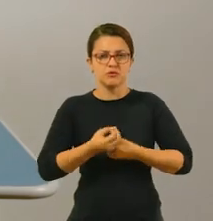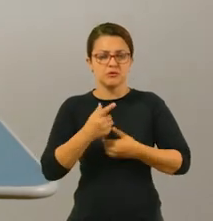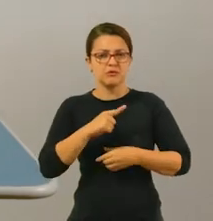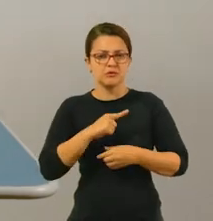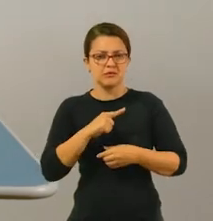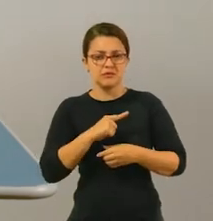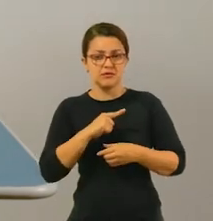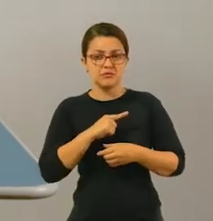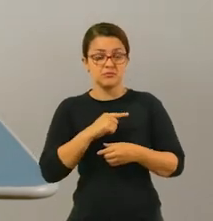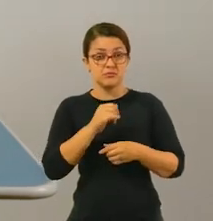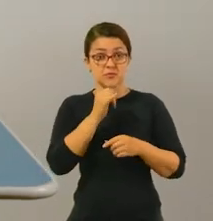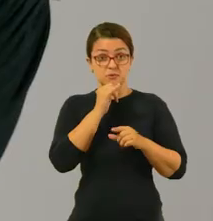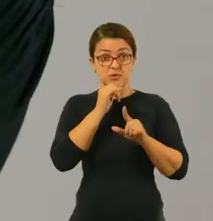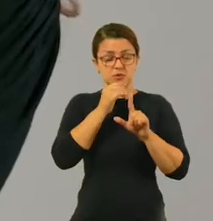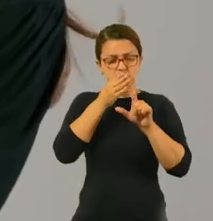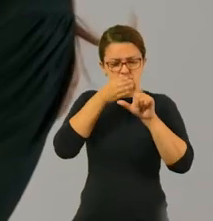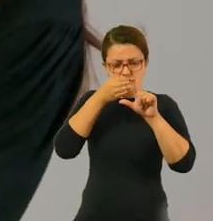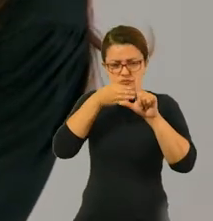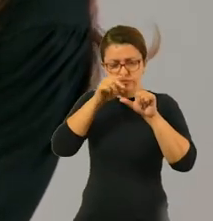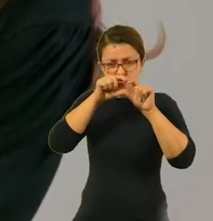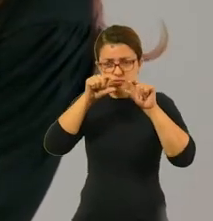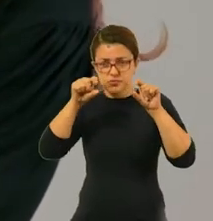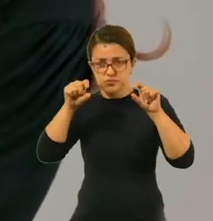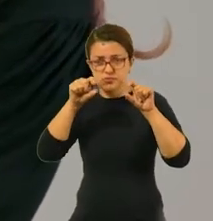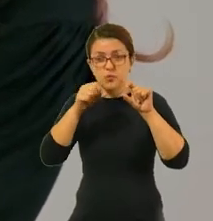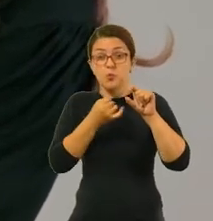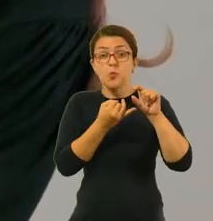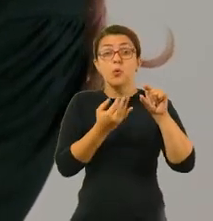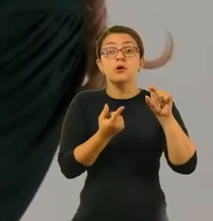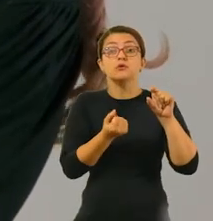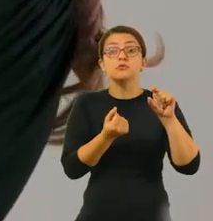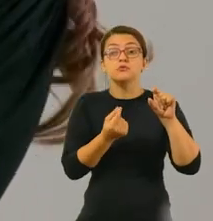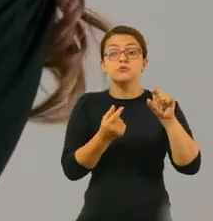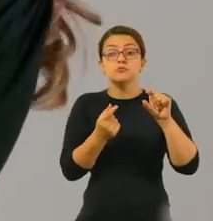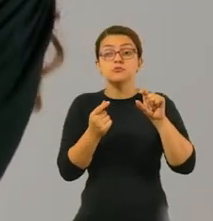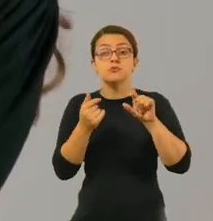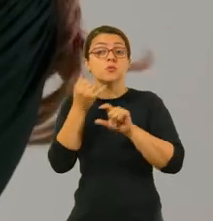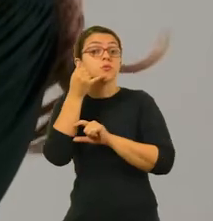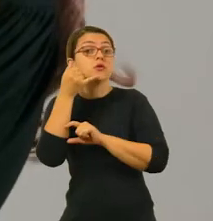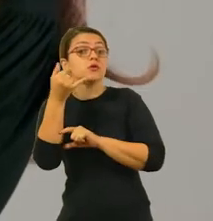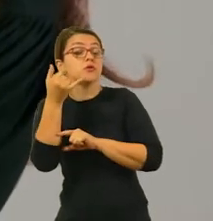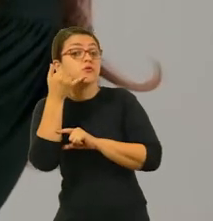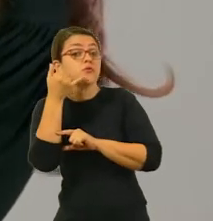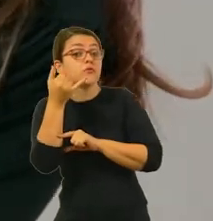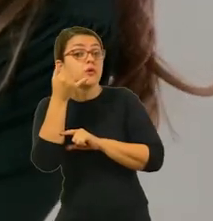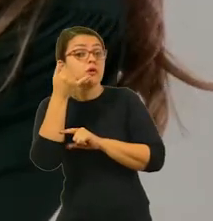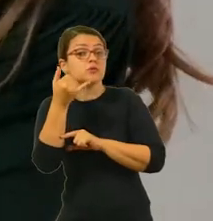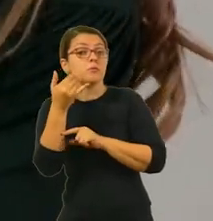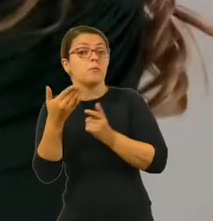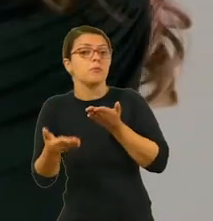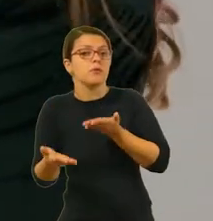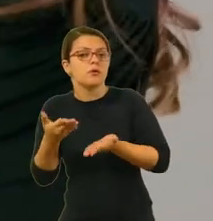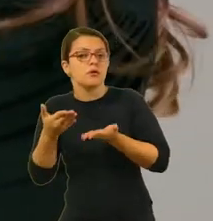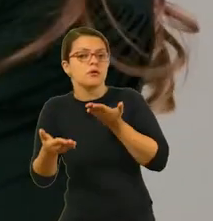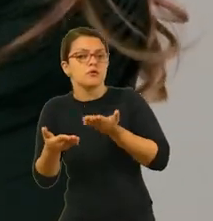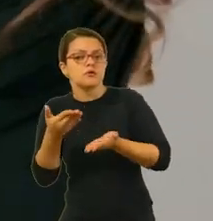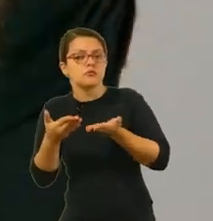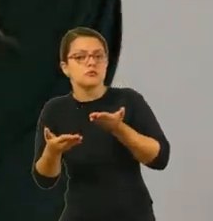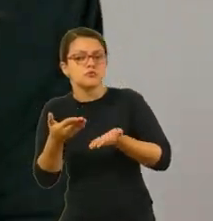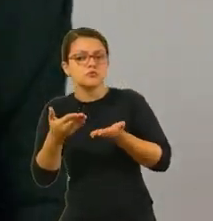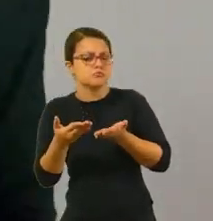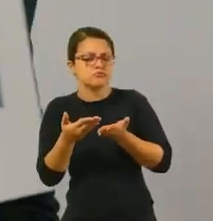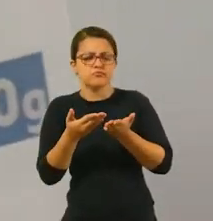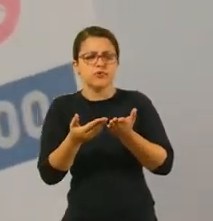como, por exemplo, o código de barra, o valor, o número de um telefone, o peso